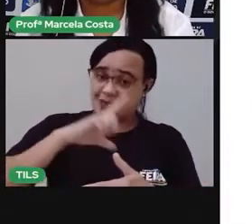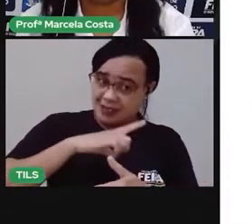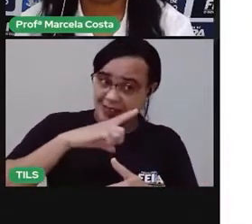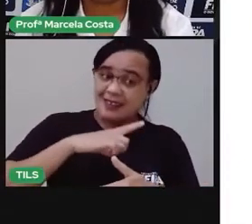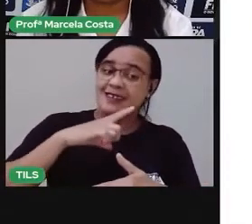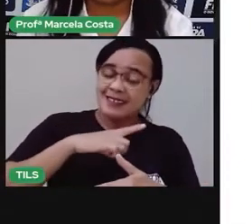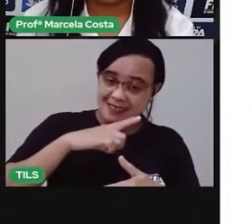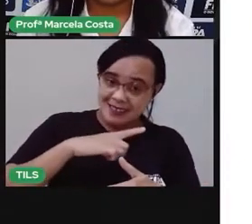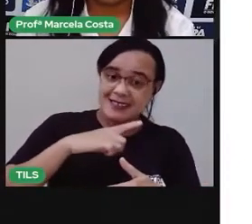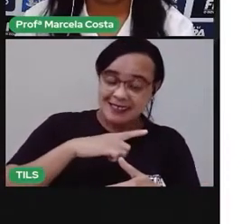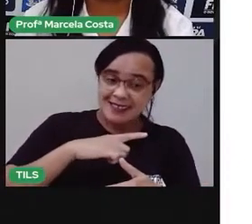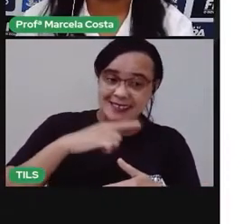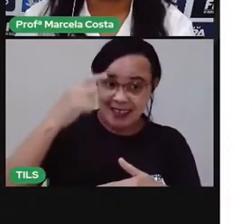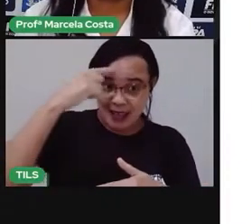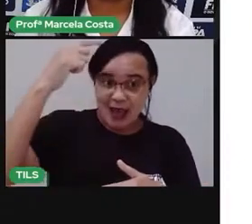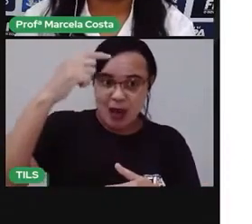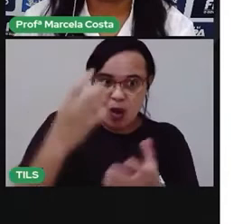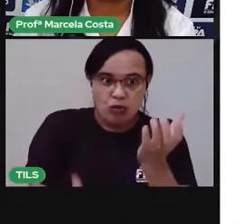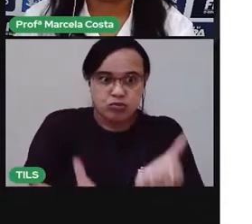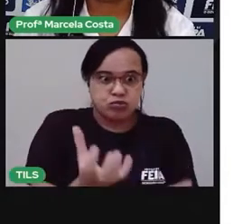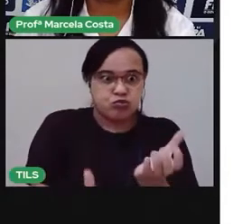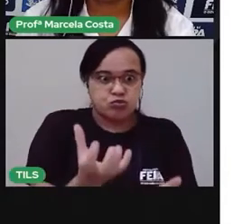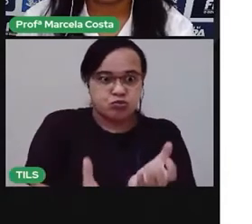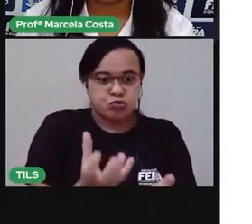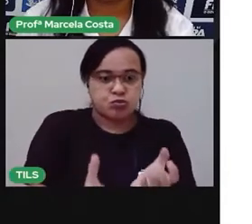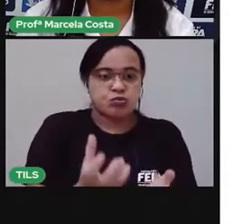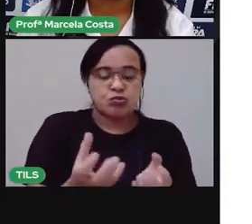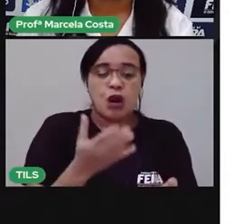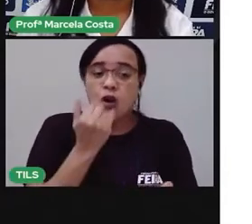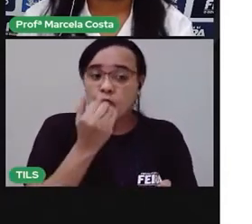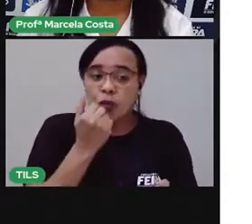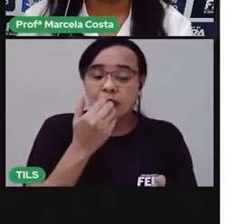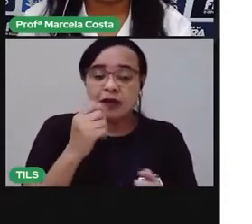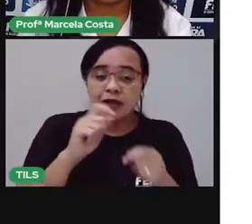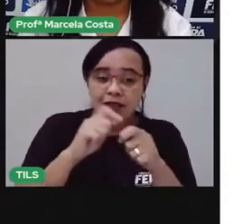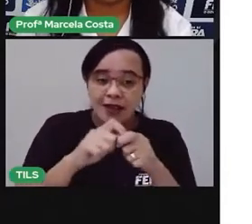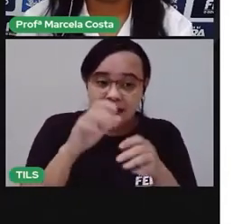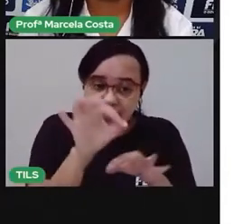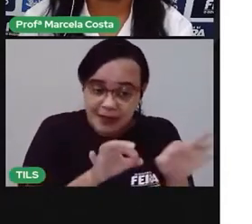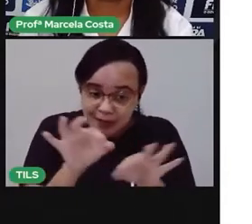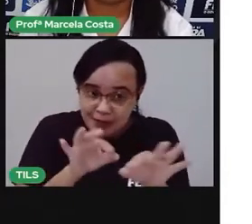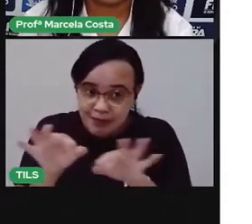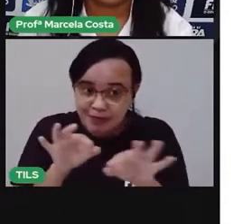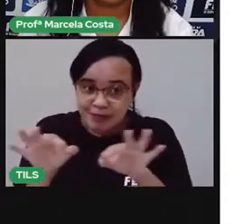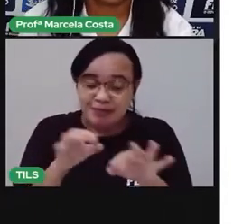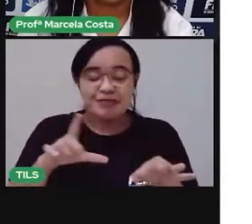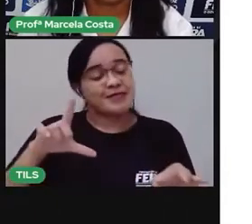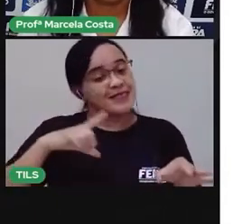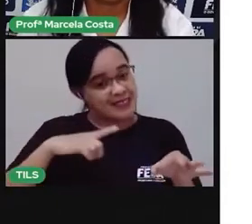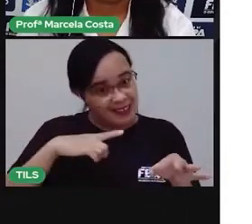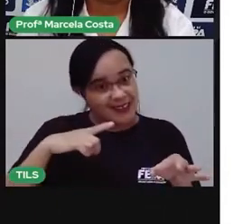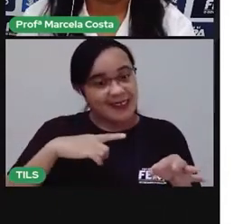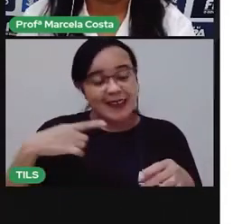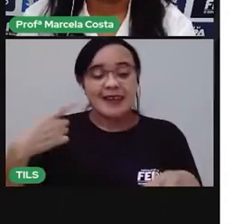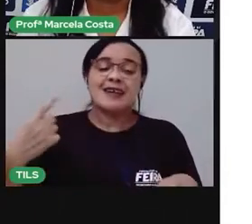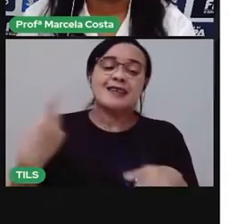Um fogão, né? Porque precisa ter um fogão, uma pia pra lavar os pratos,